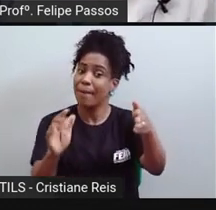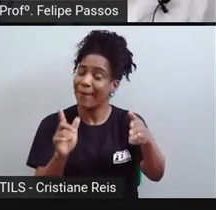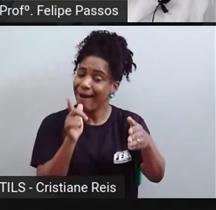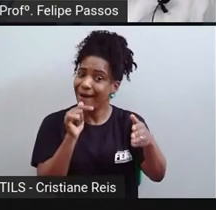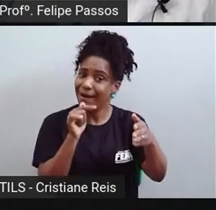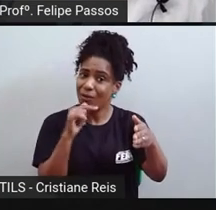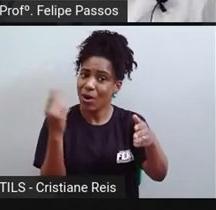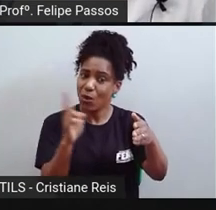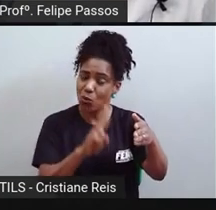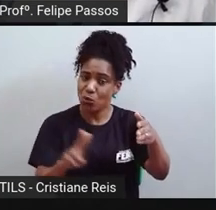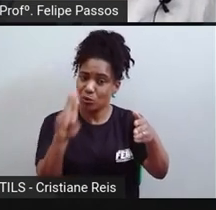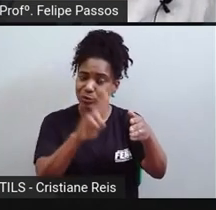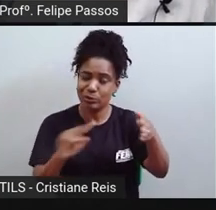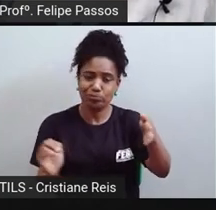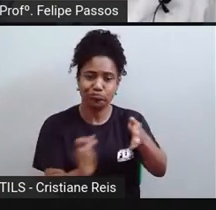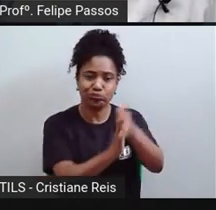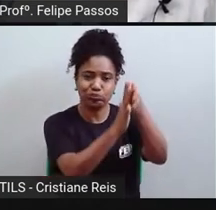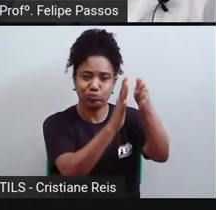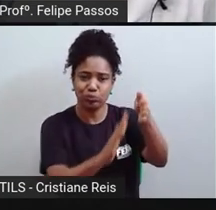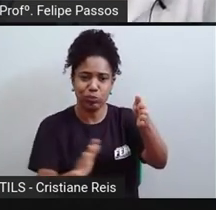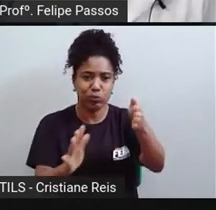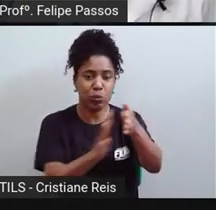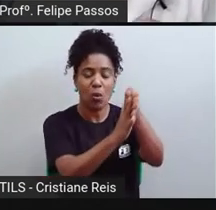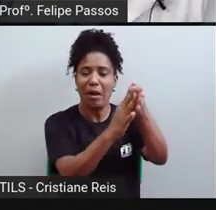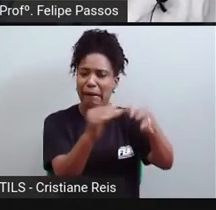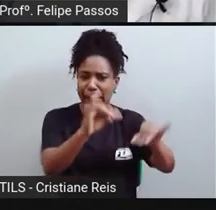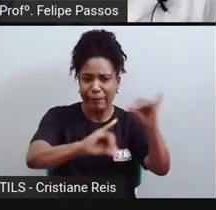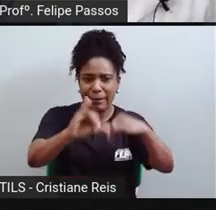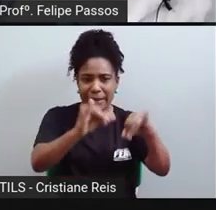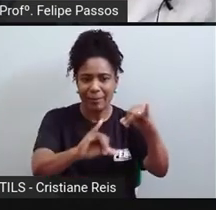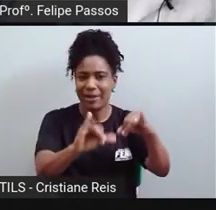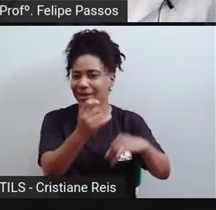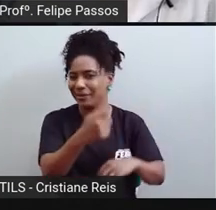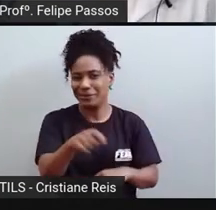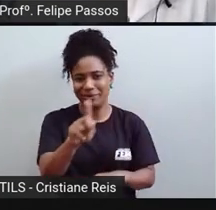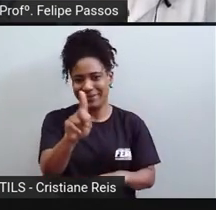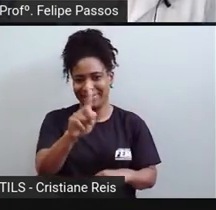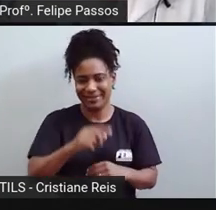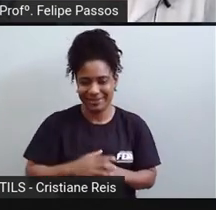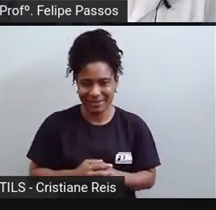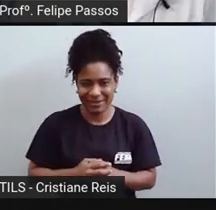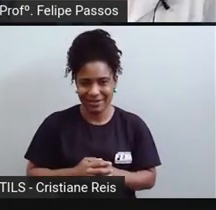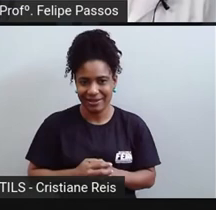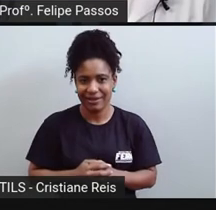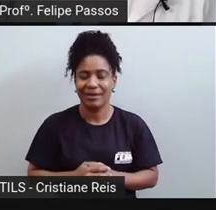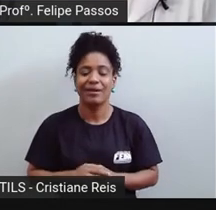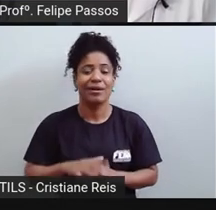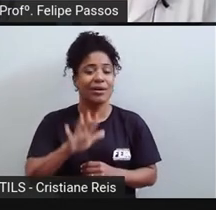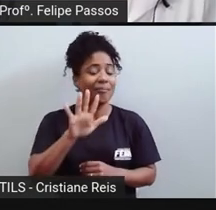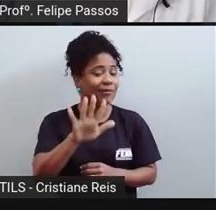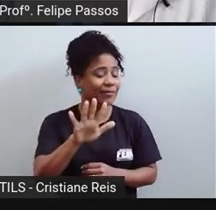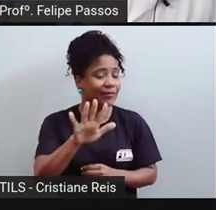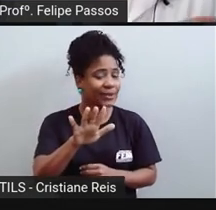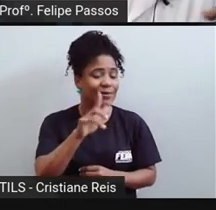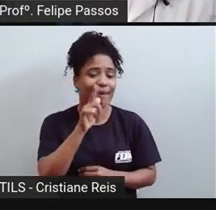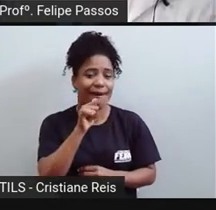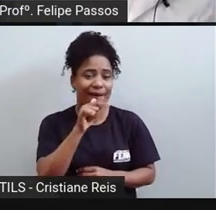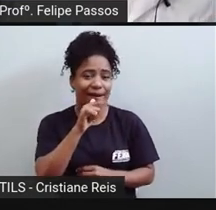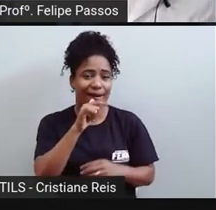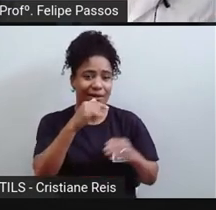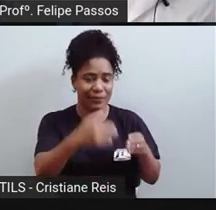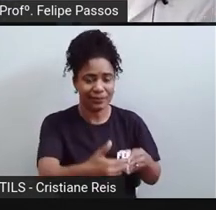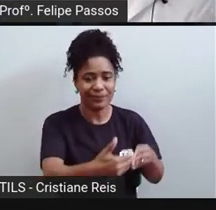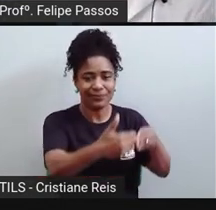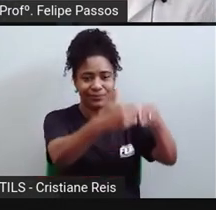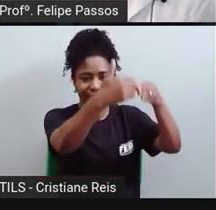adicionado nenhum material, beleza. Porém, quando você faz o bloqueio de um rio para inundar